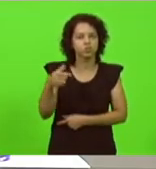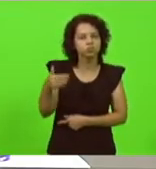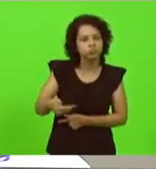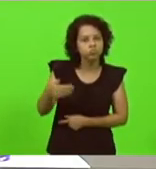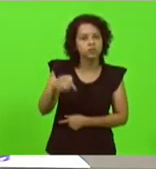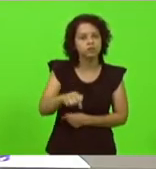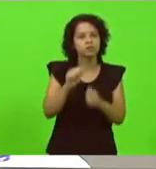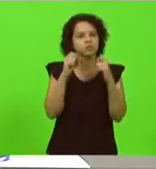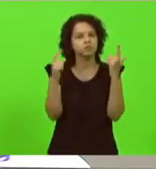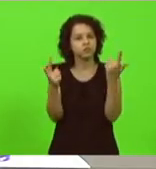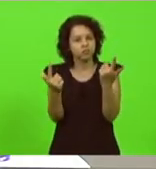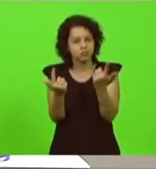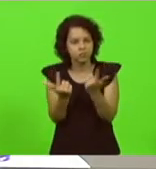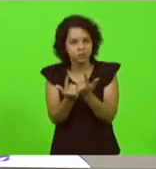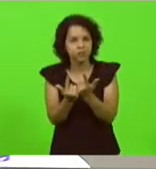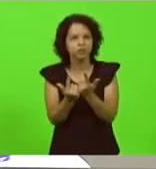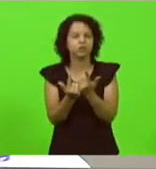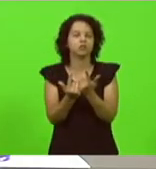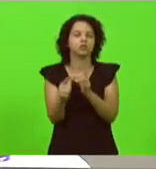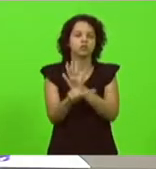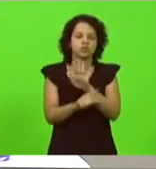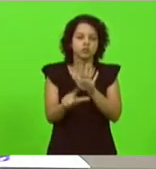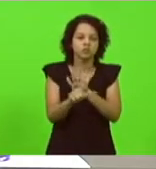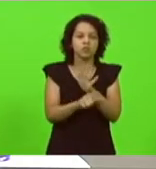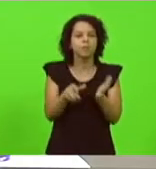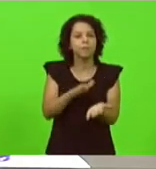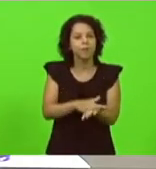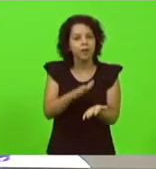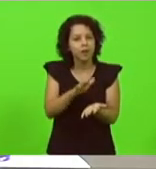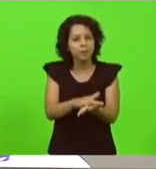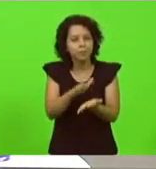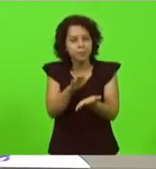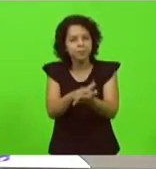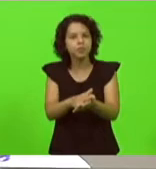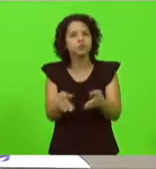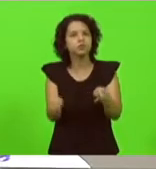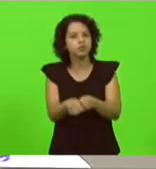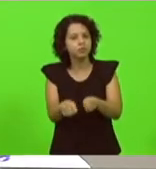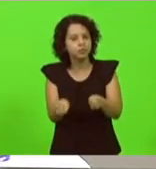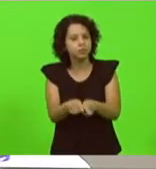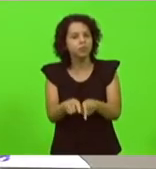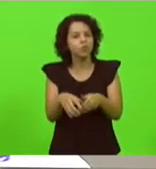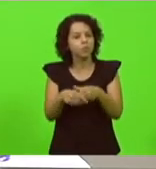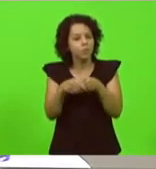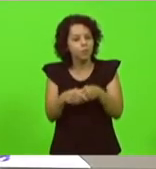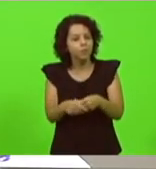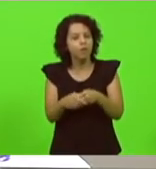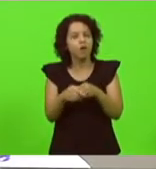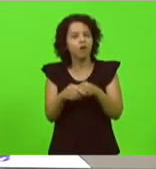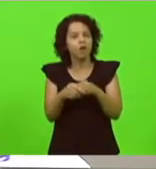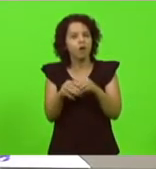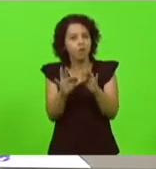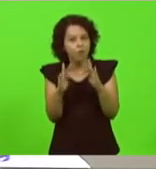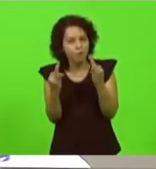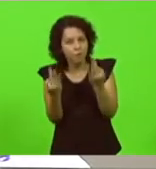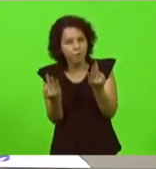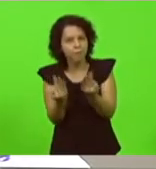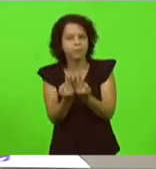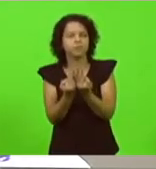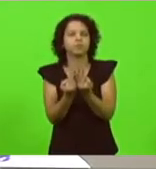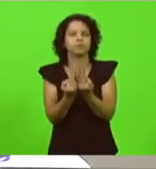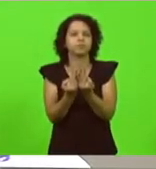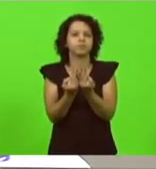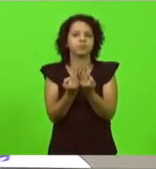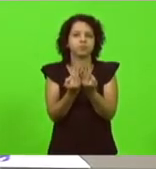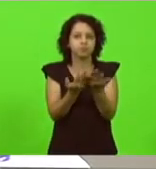Assembleia Legislativa. Meus parabéns. Também cumprimentar os seus familiares, seus convidados, que vocês